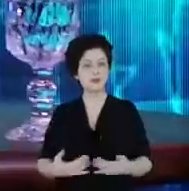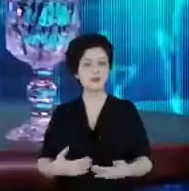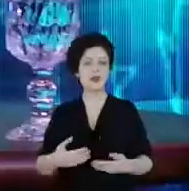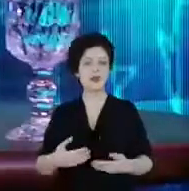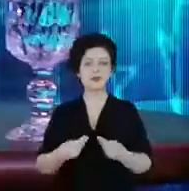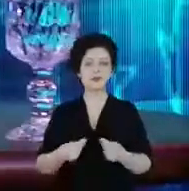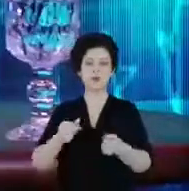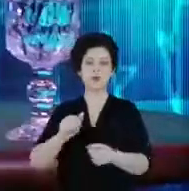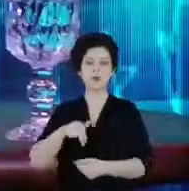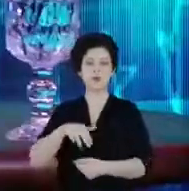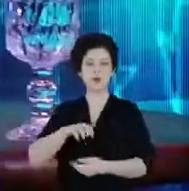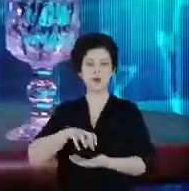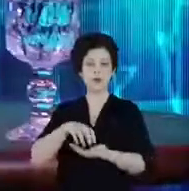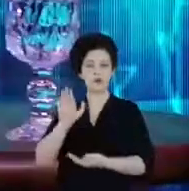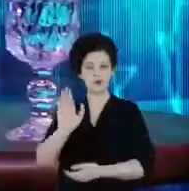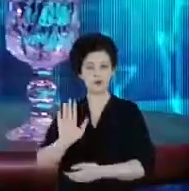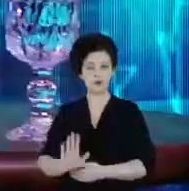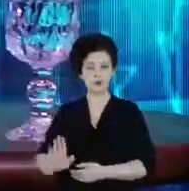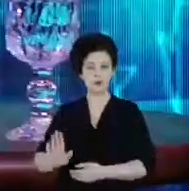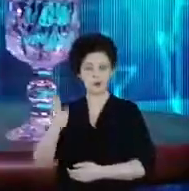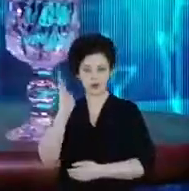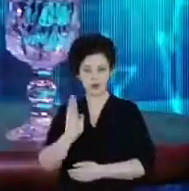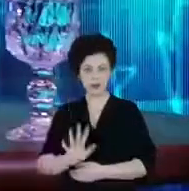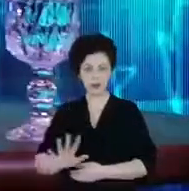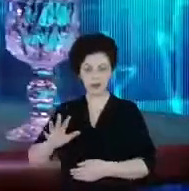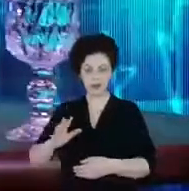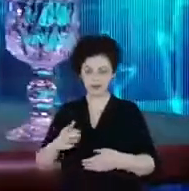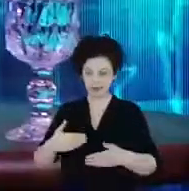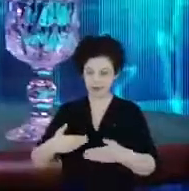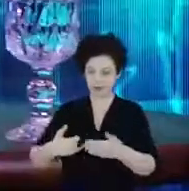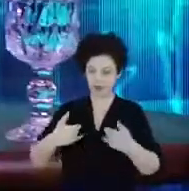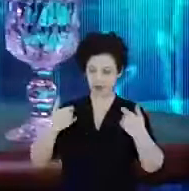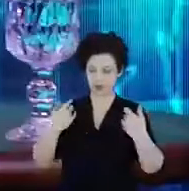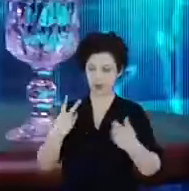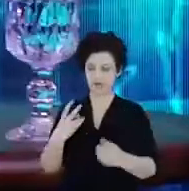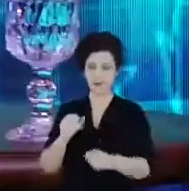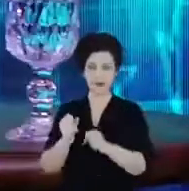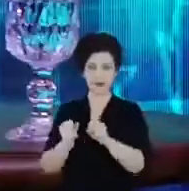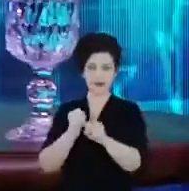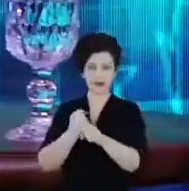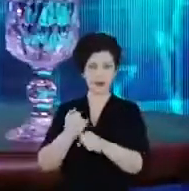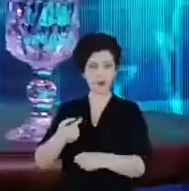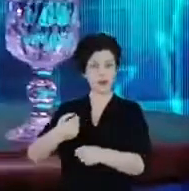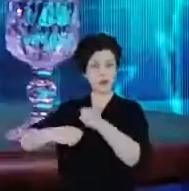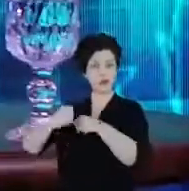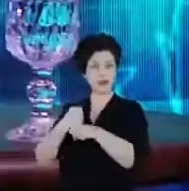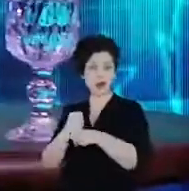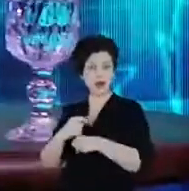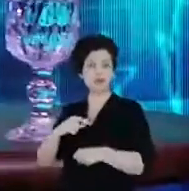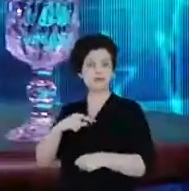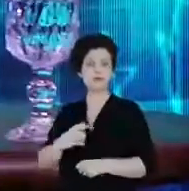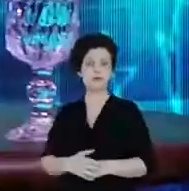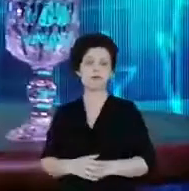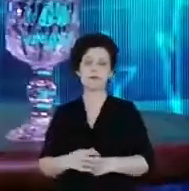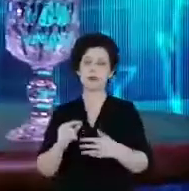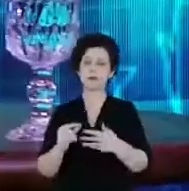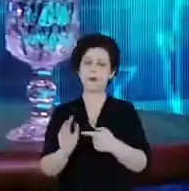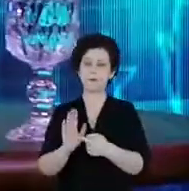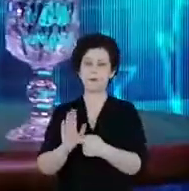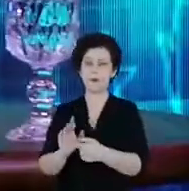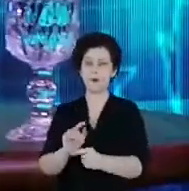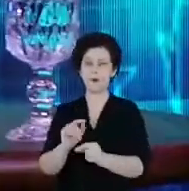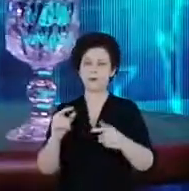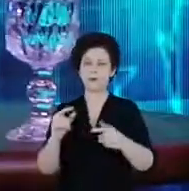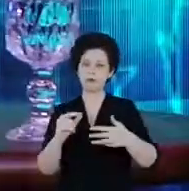pela ANEL. É um programa que completou 20 anos no ano passado, e a gente vai mostrar algumas questões relacionadas a esse